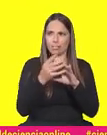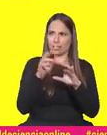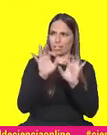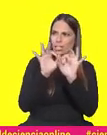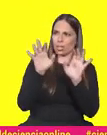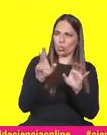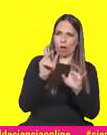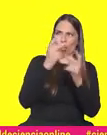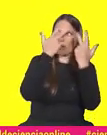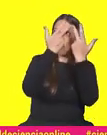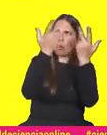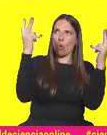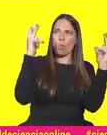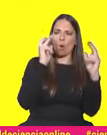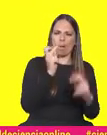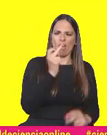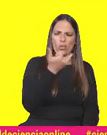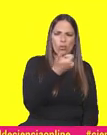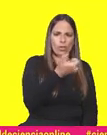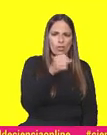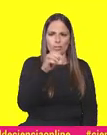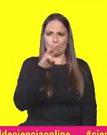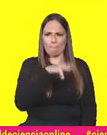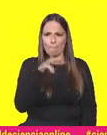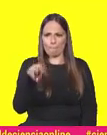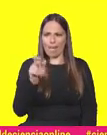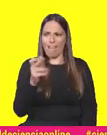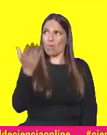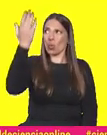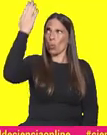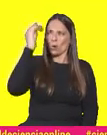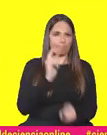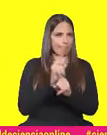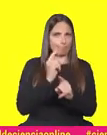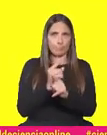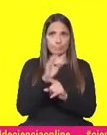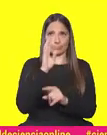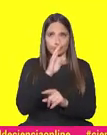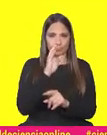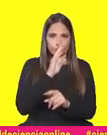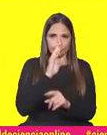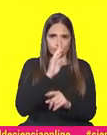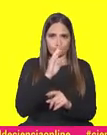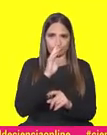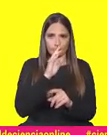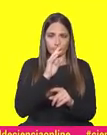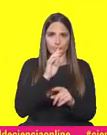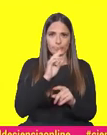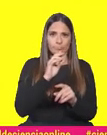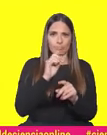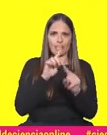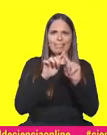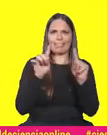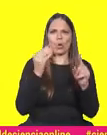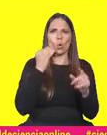mais de 250 milhões de anos. O que é incrível. Mas se calcários e marmos, que são ambos os formatos de cristais de calcite, qual é a